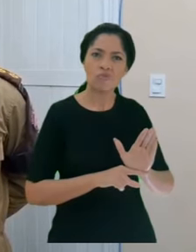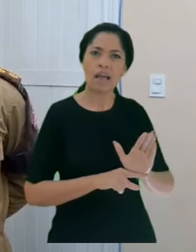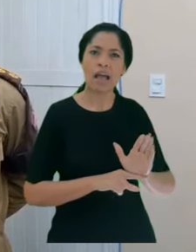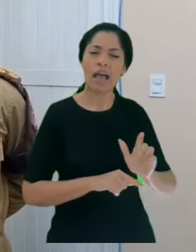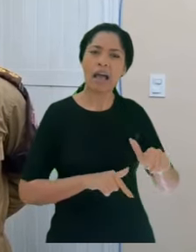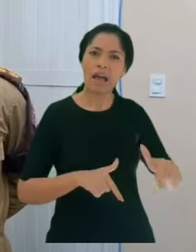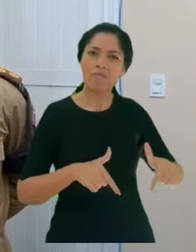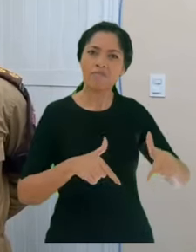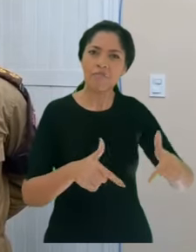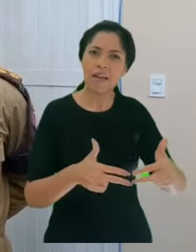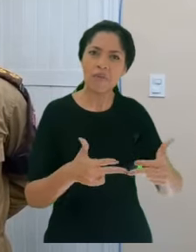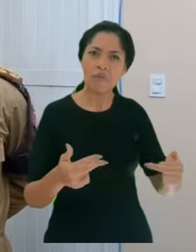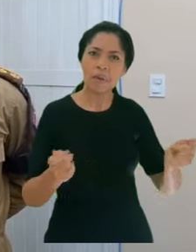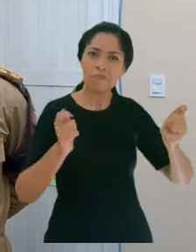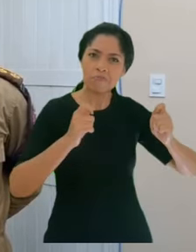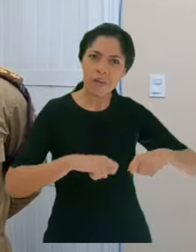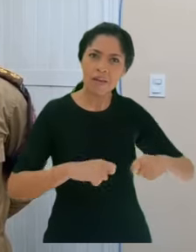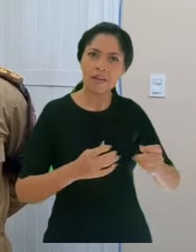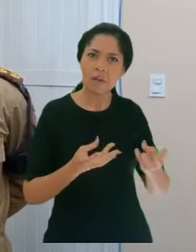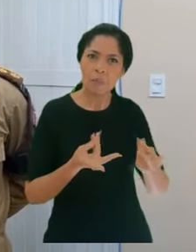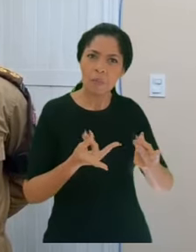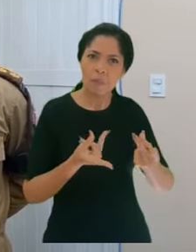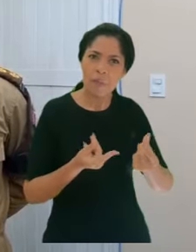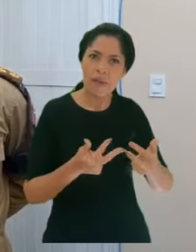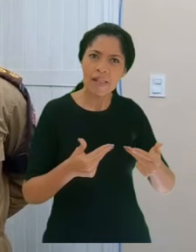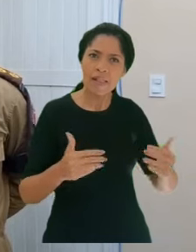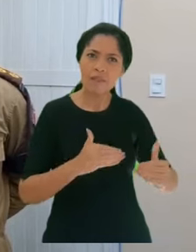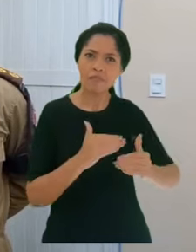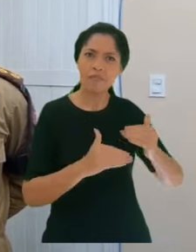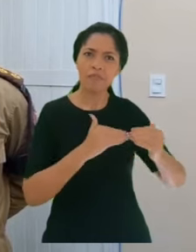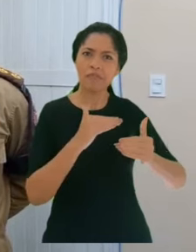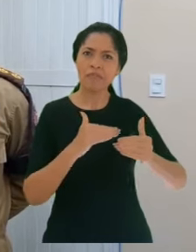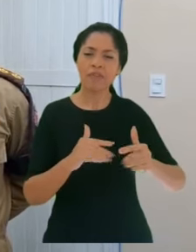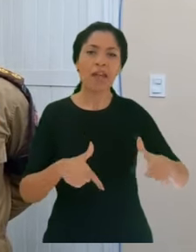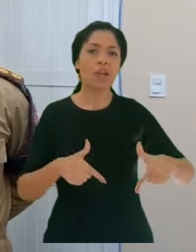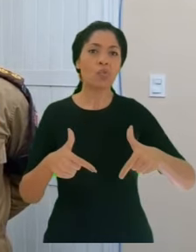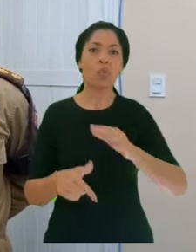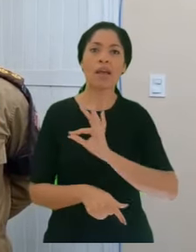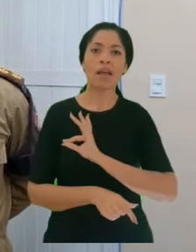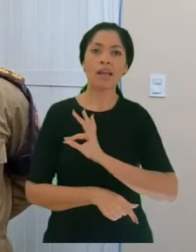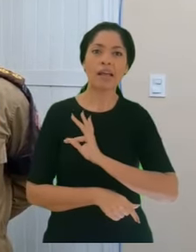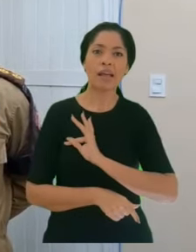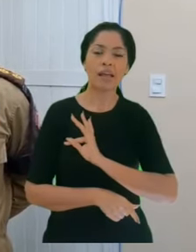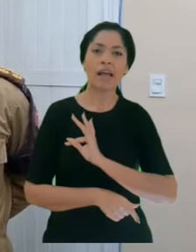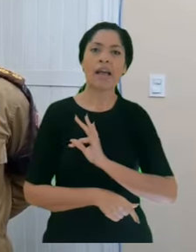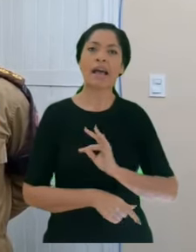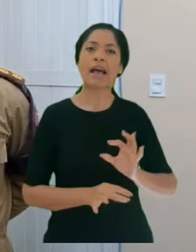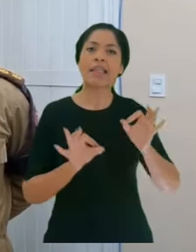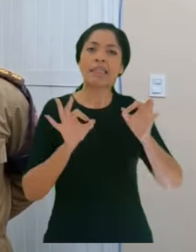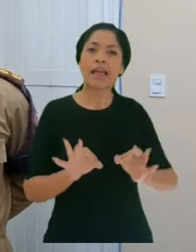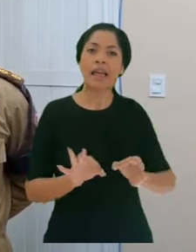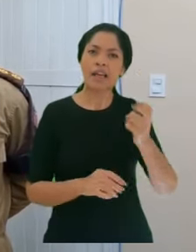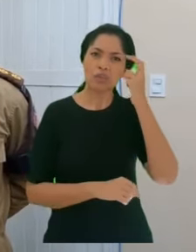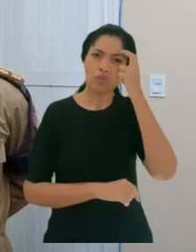ações da PMBA, capacitando o efetivo policial militar a atuar de forma técnica, precisa e inteligente,